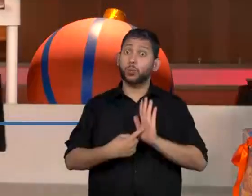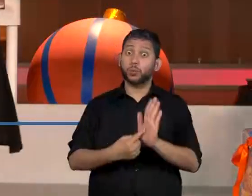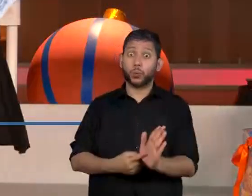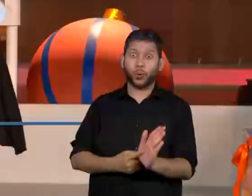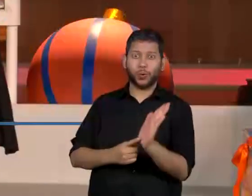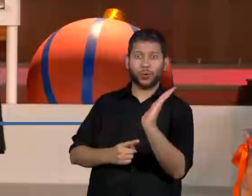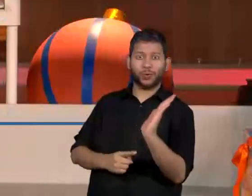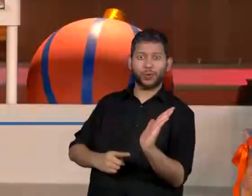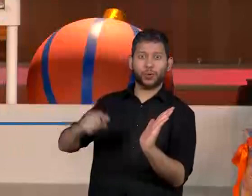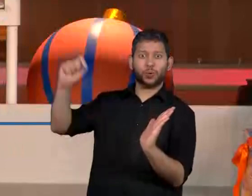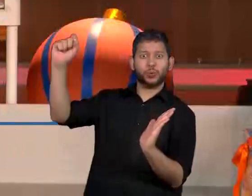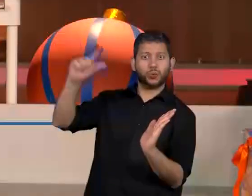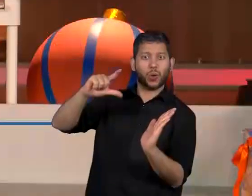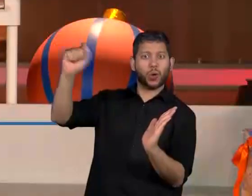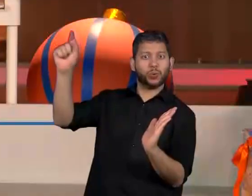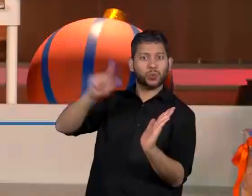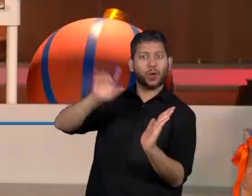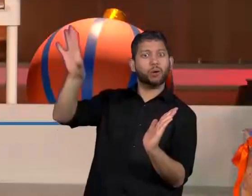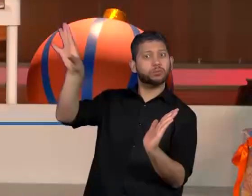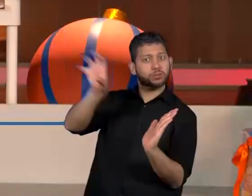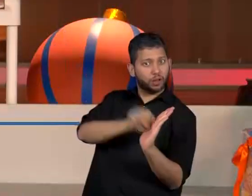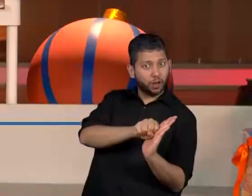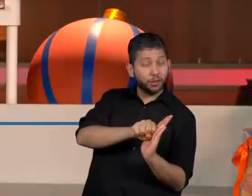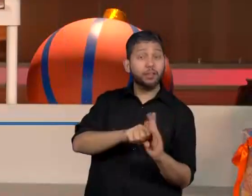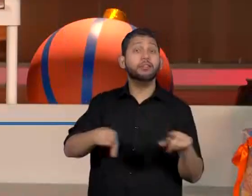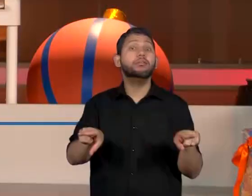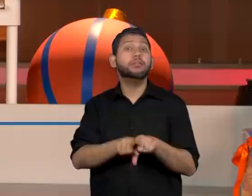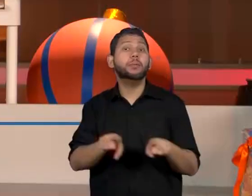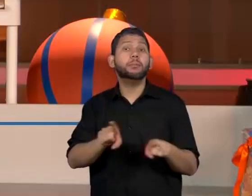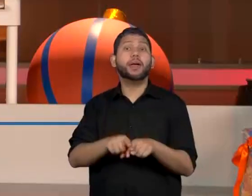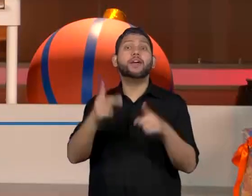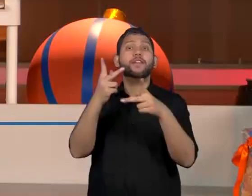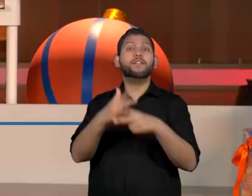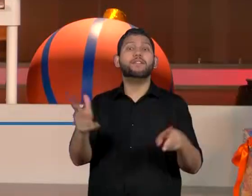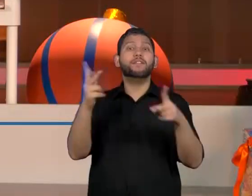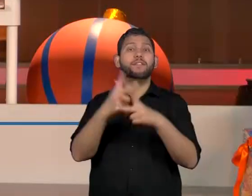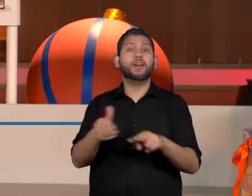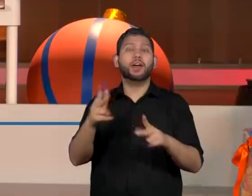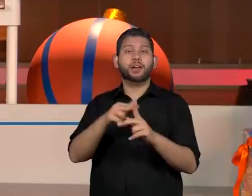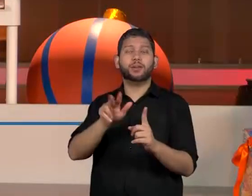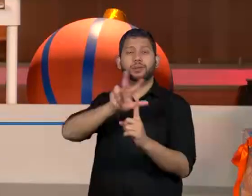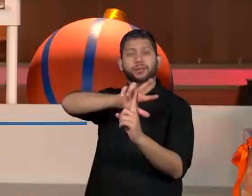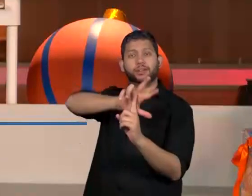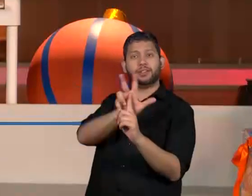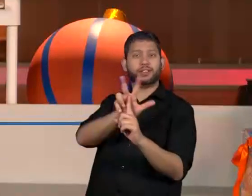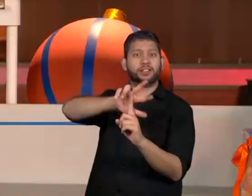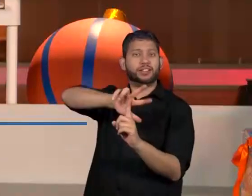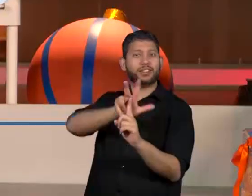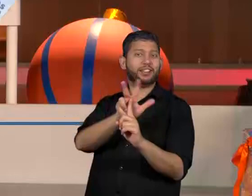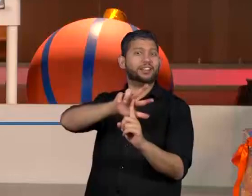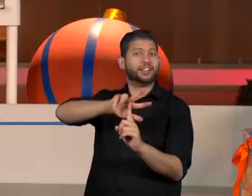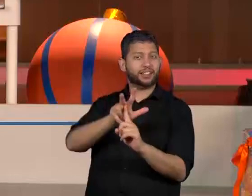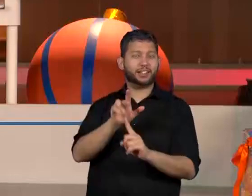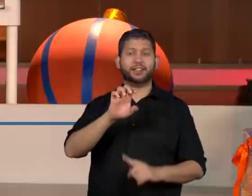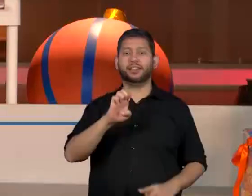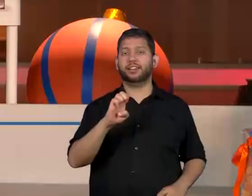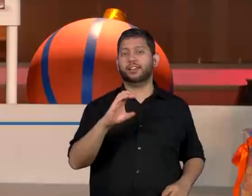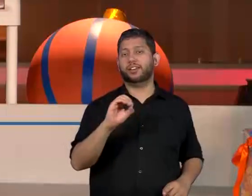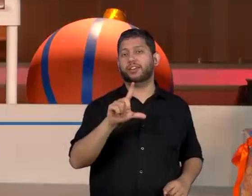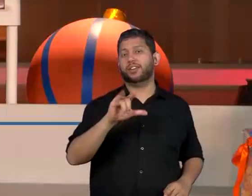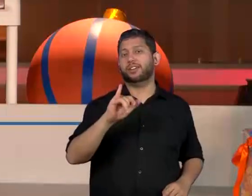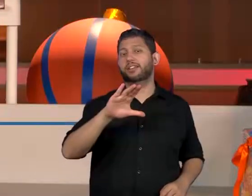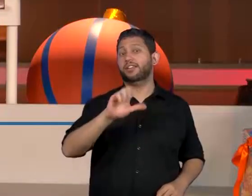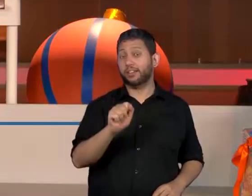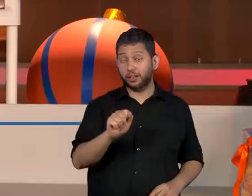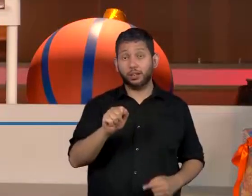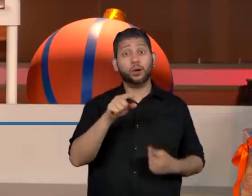aquelas hélices gigantes, e a solar, que é a questão das placas que retém